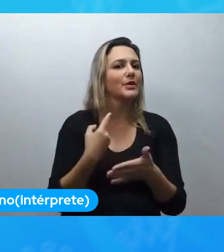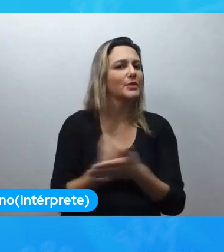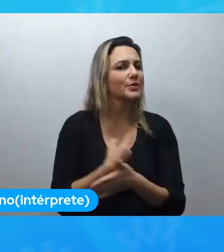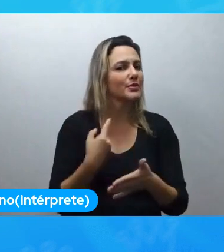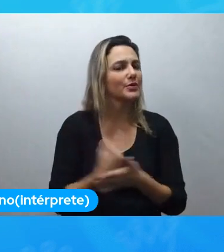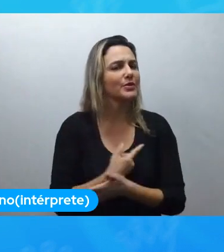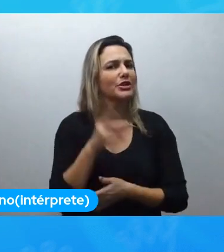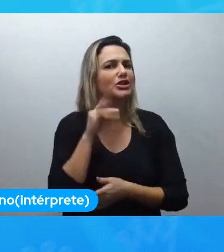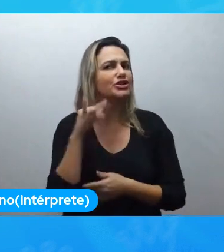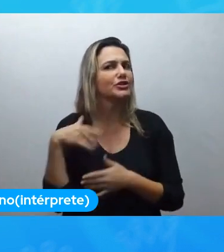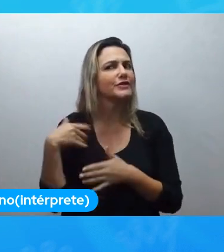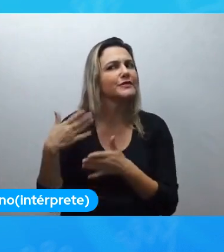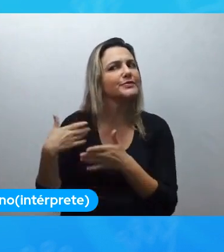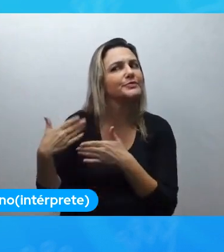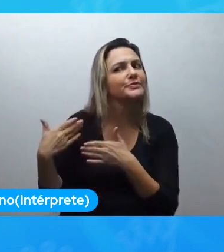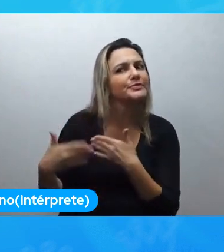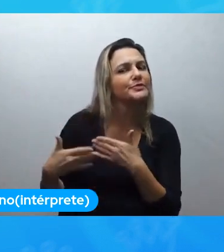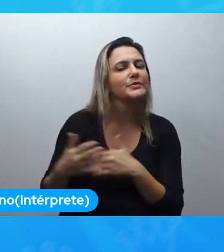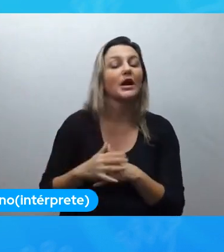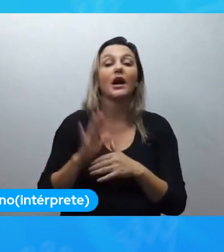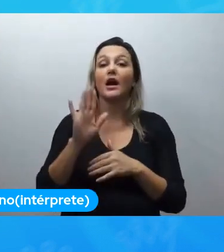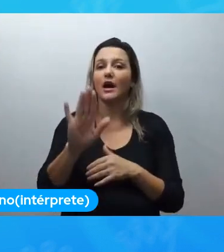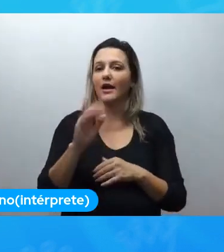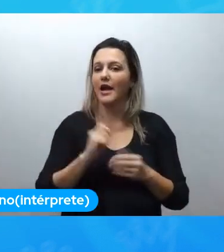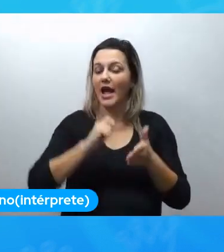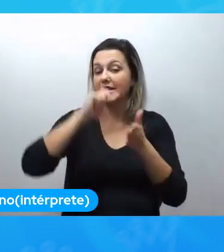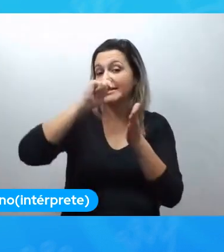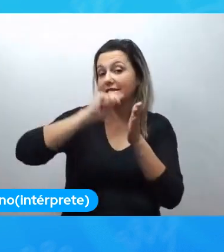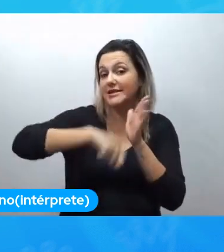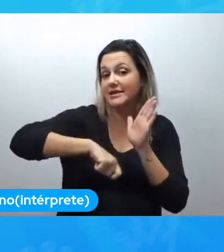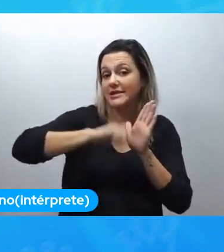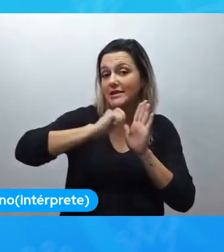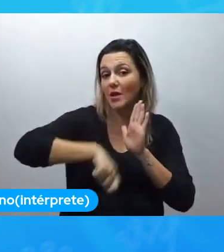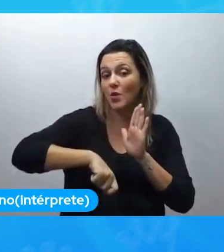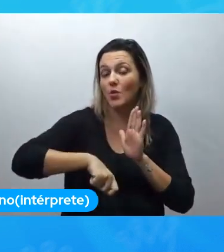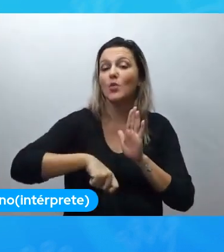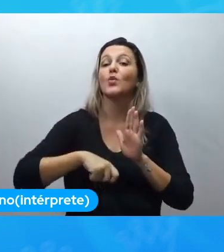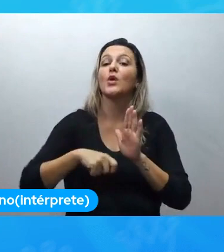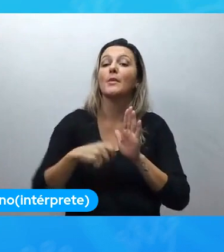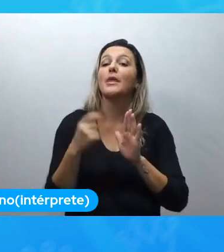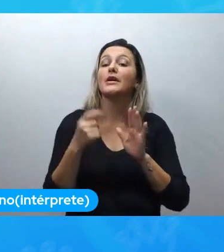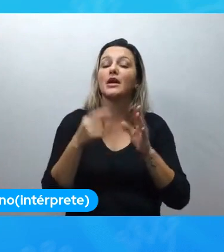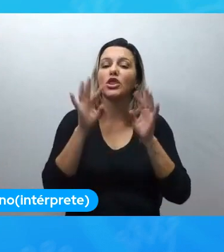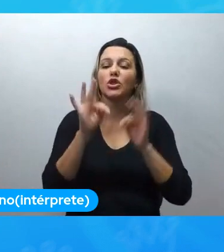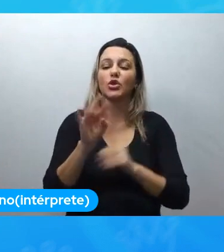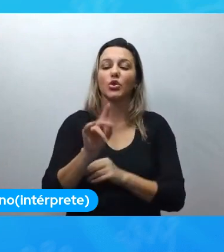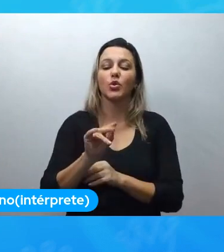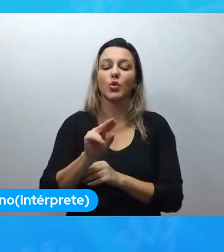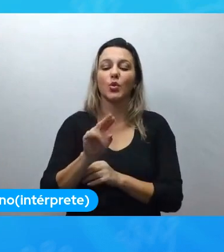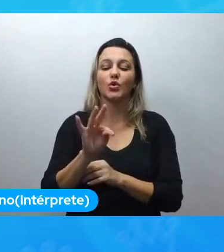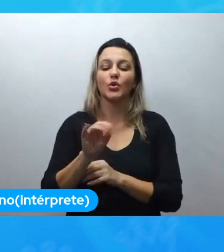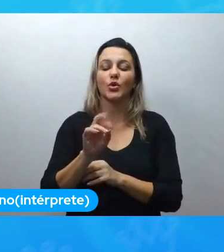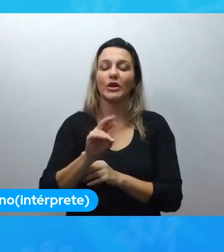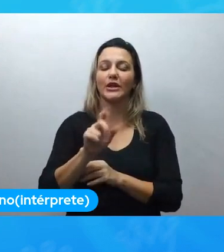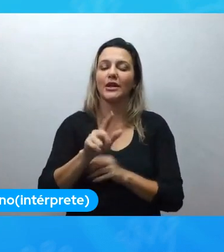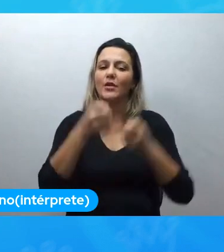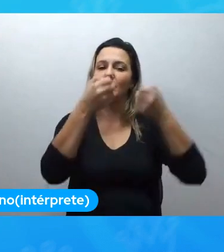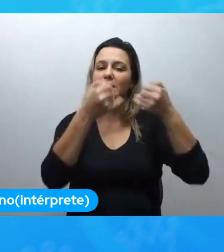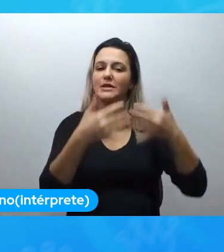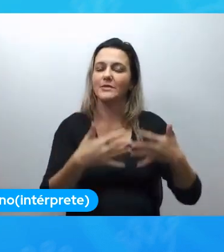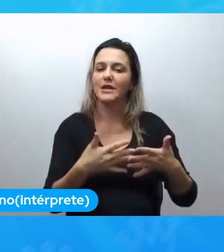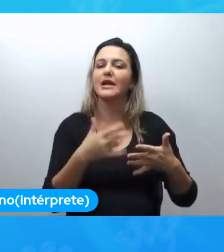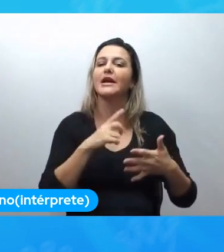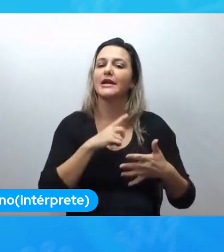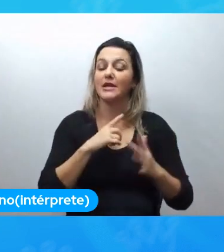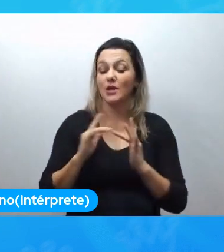Então, vou avisar que as inscrições para os tutoriais vão acontecer a partir de amanhã nos canais de